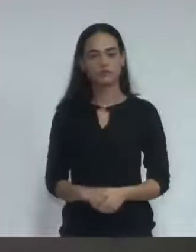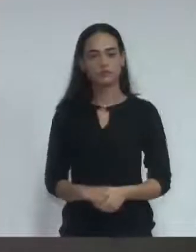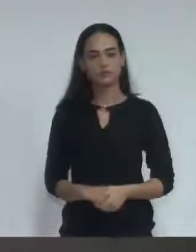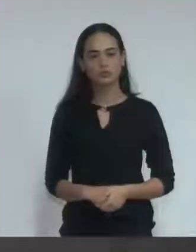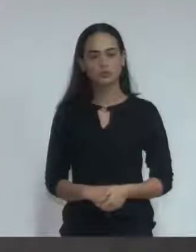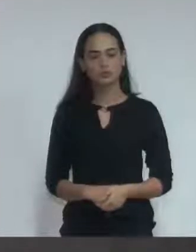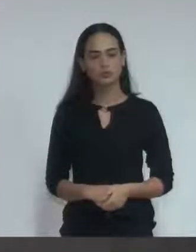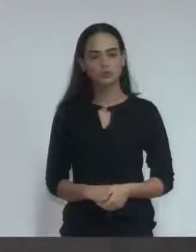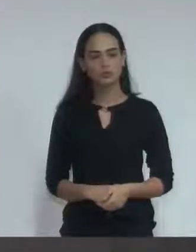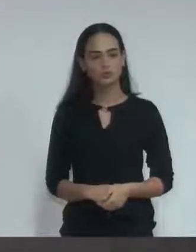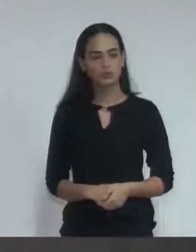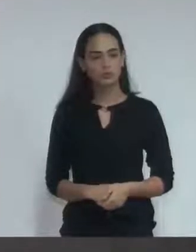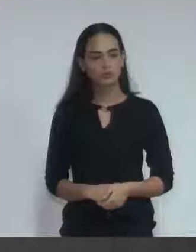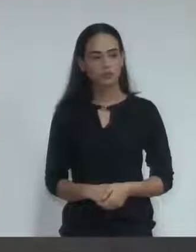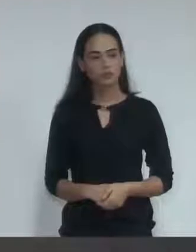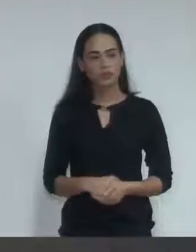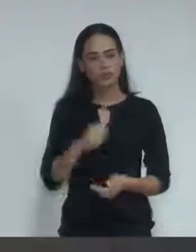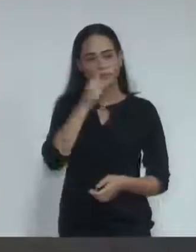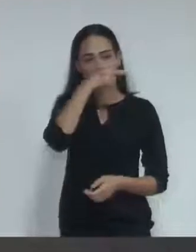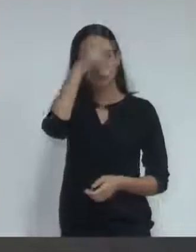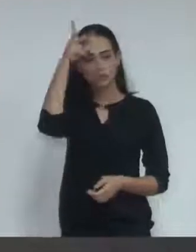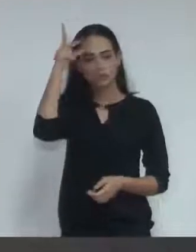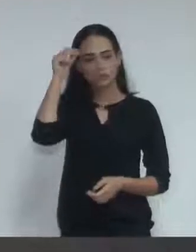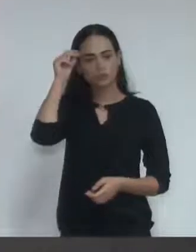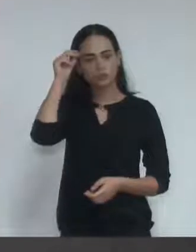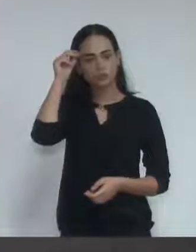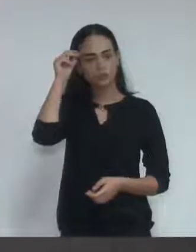Expediente apresentado pelo prefeito municipal.